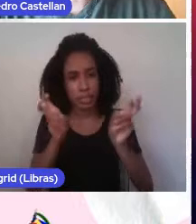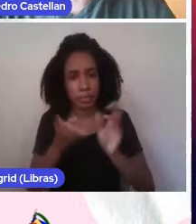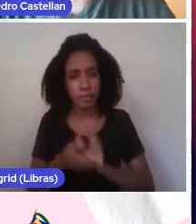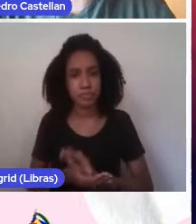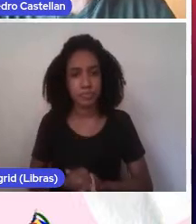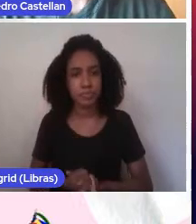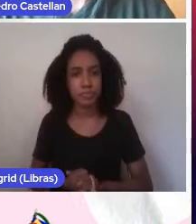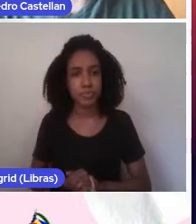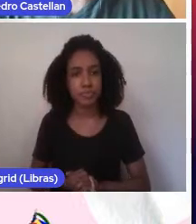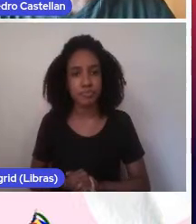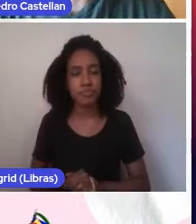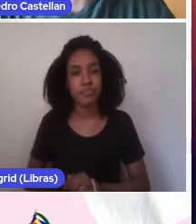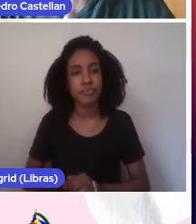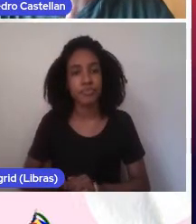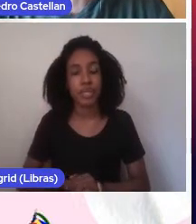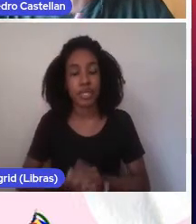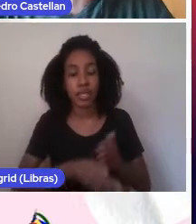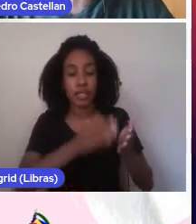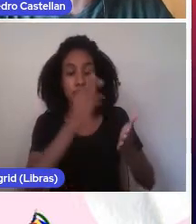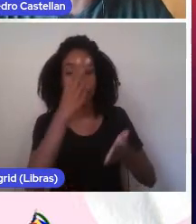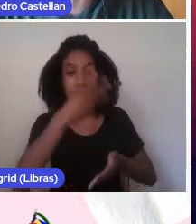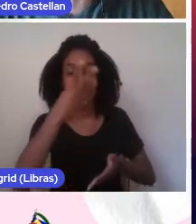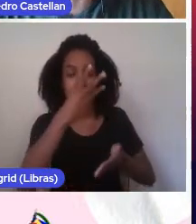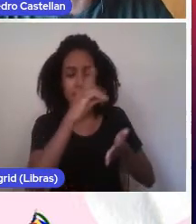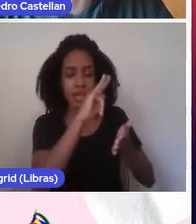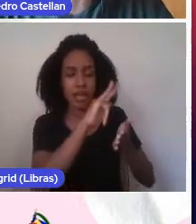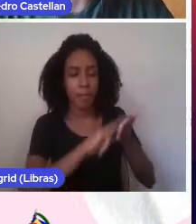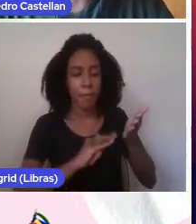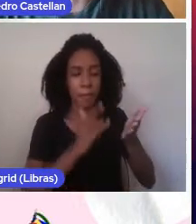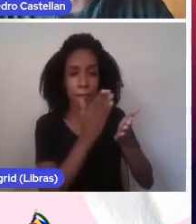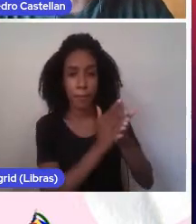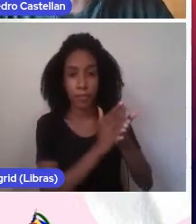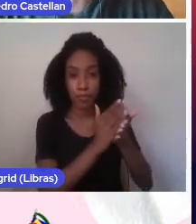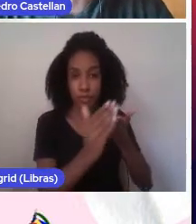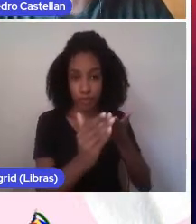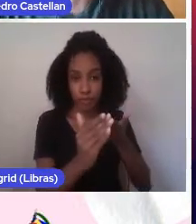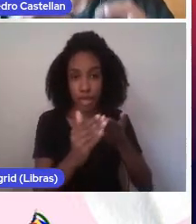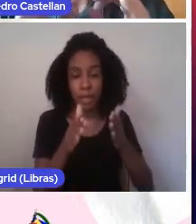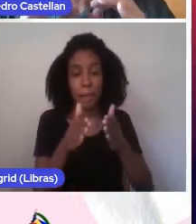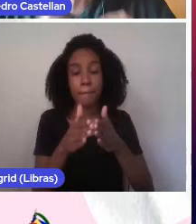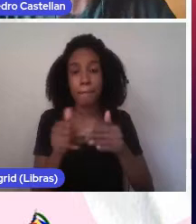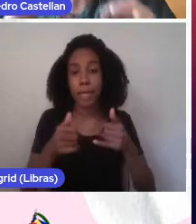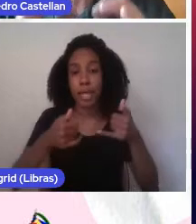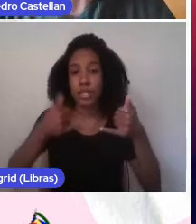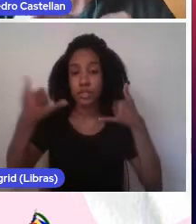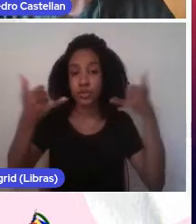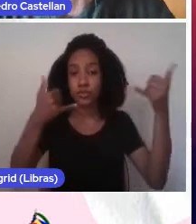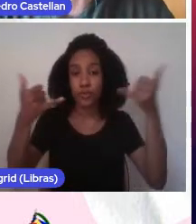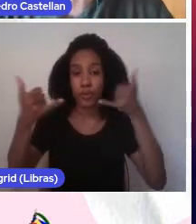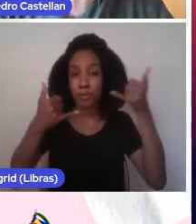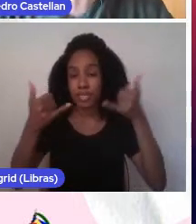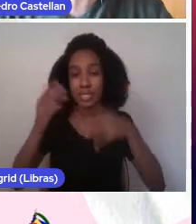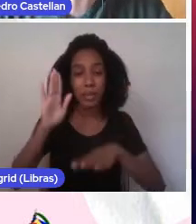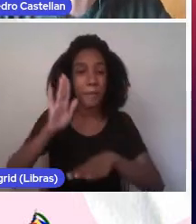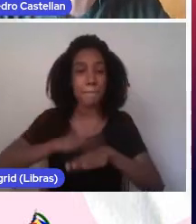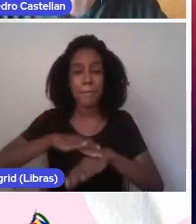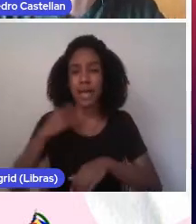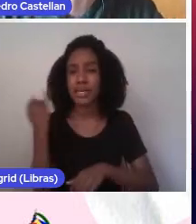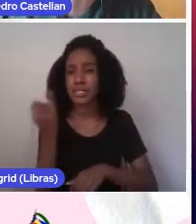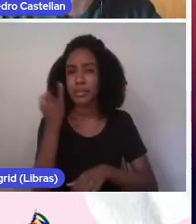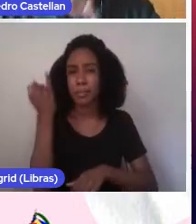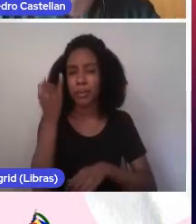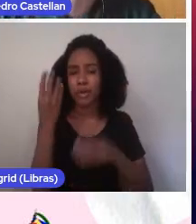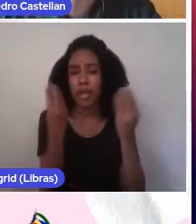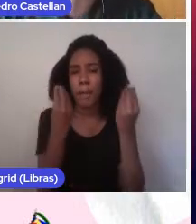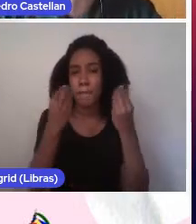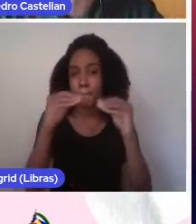Chegamos aqui agora na terceira parte do formulário que pede as informações mais relevantes para a publicação do